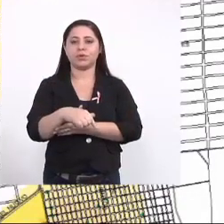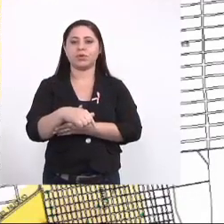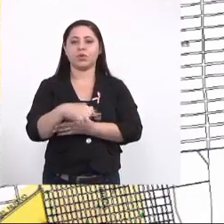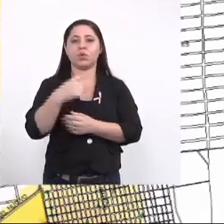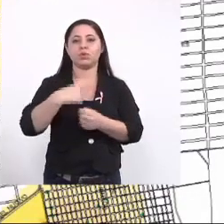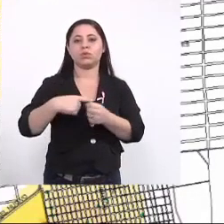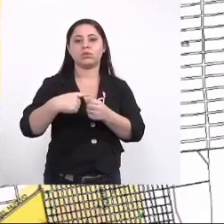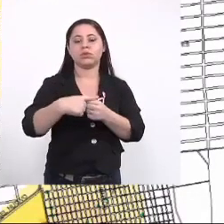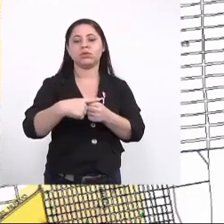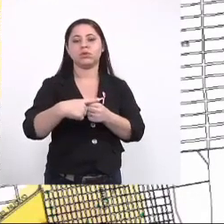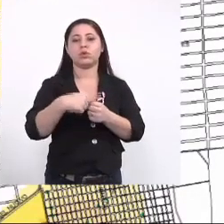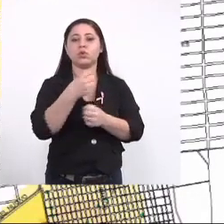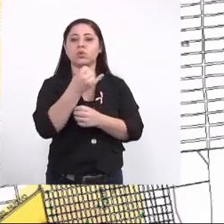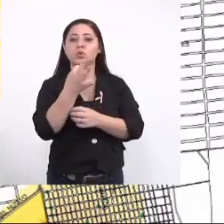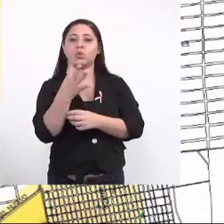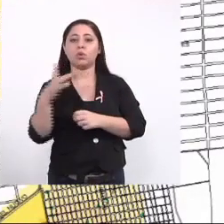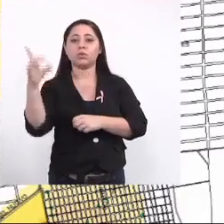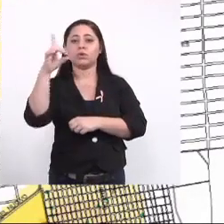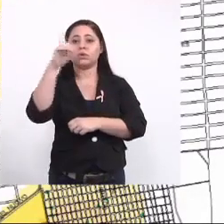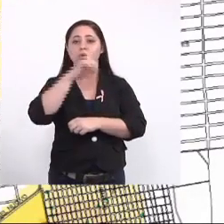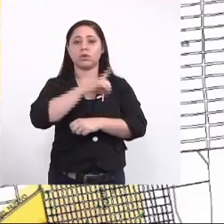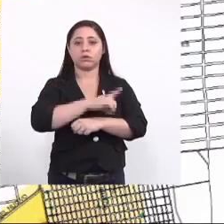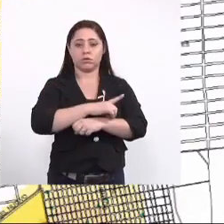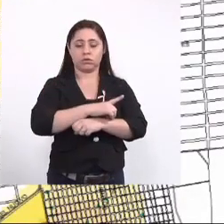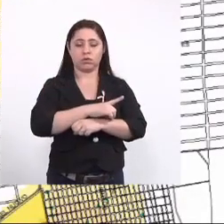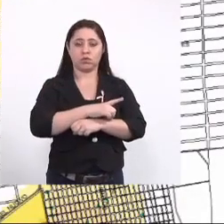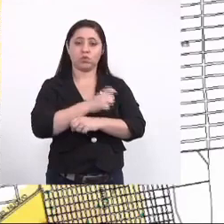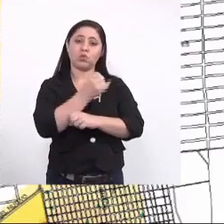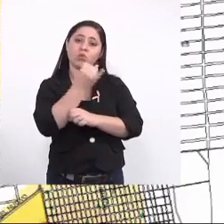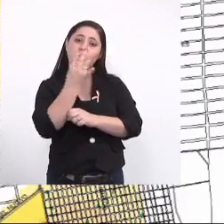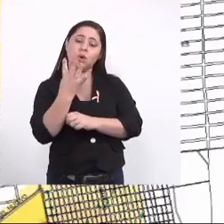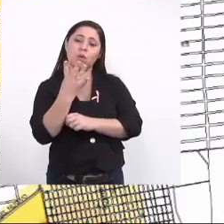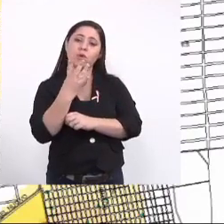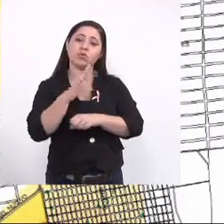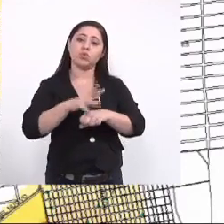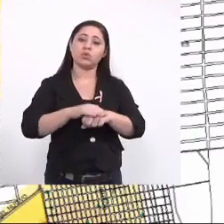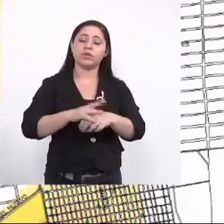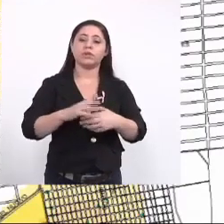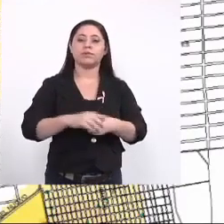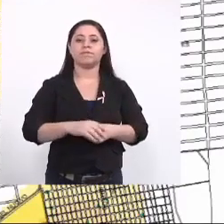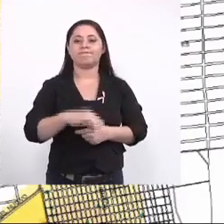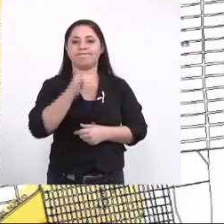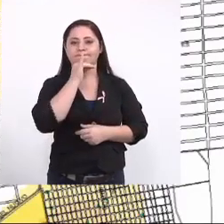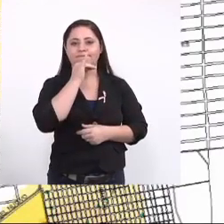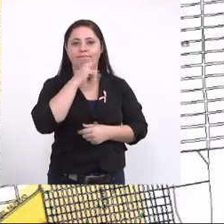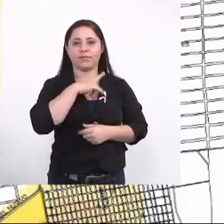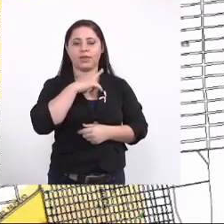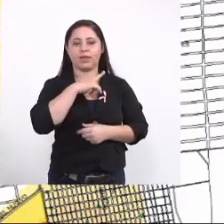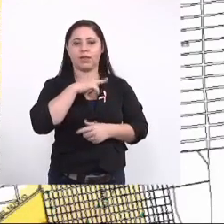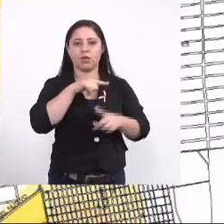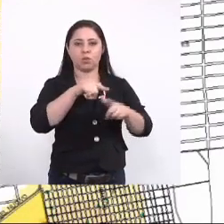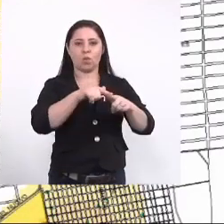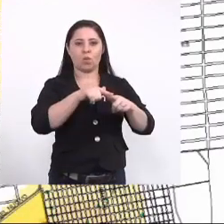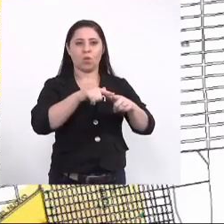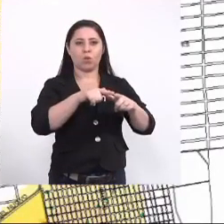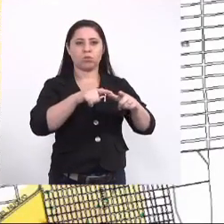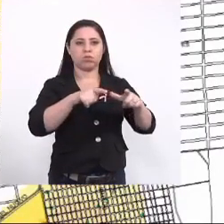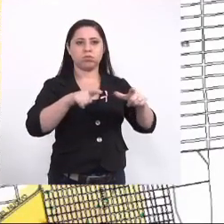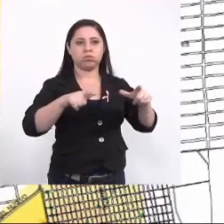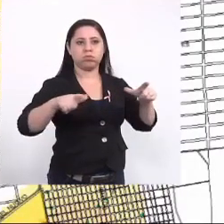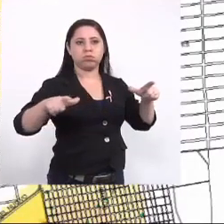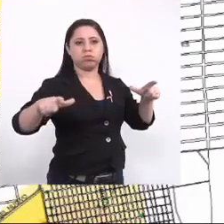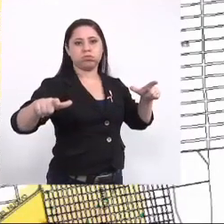no município e no número de dengue e no número de casos de suspeita de dengue então por exemplo se eu tenho uma área com a densidade demográfica um pouco maior